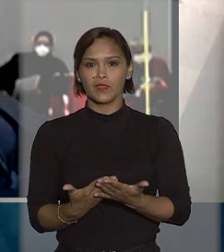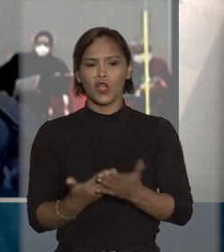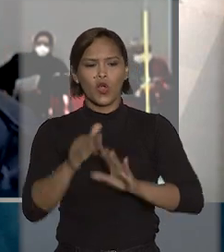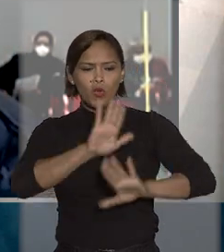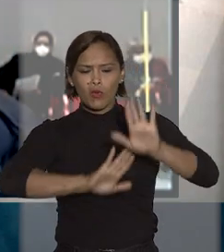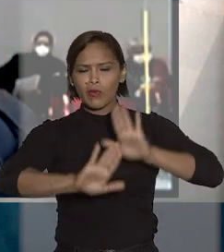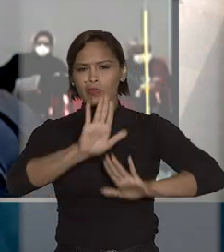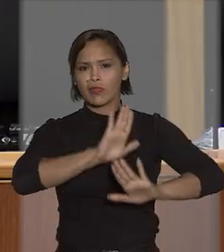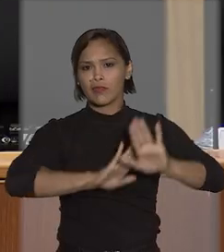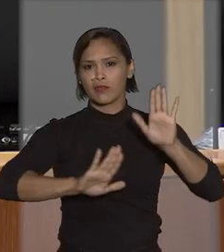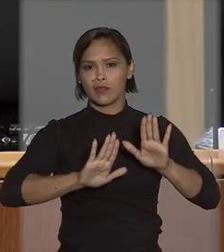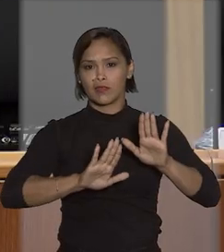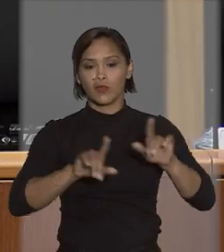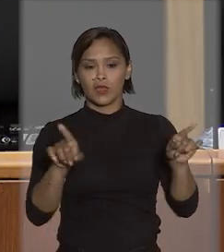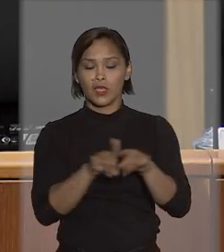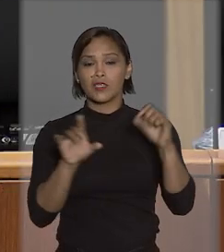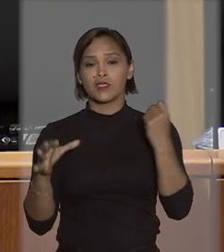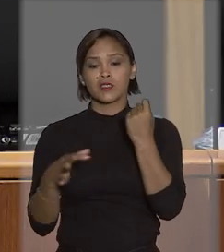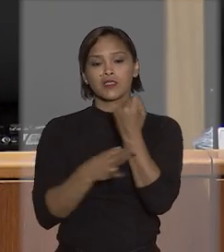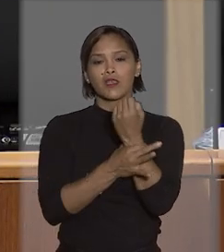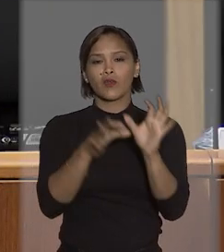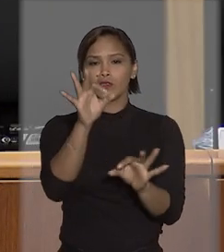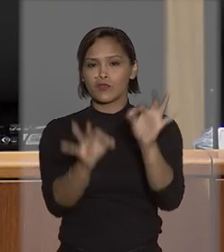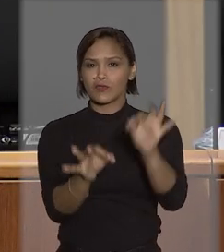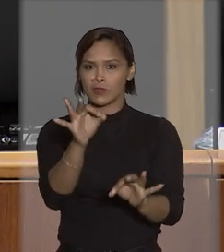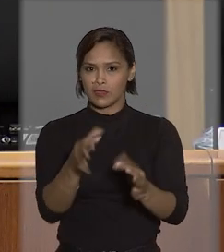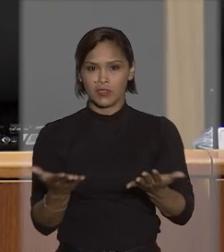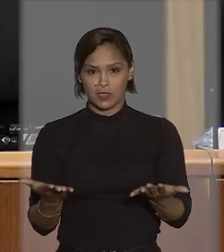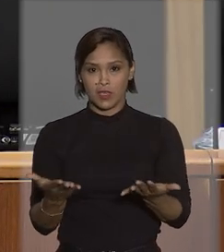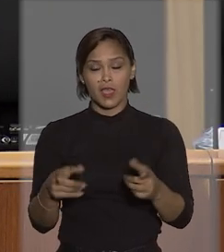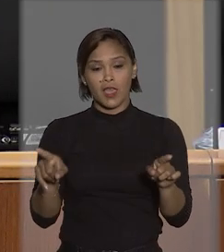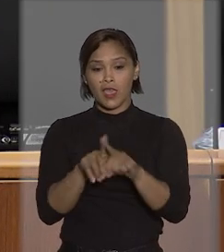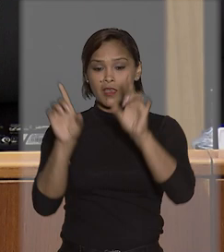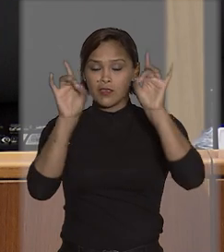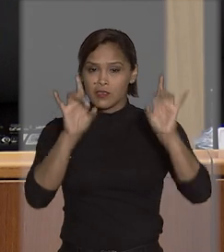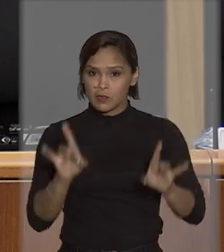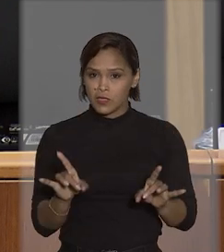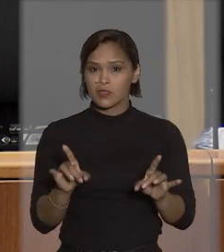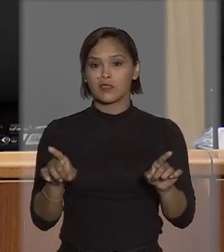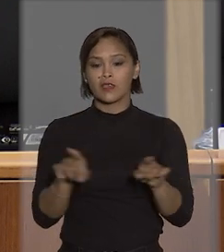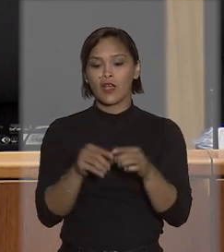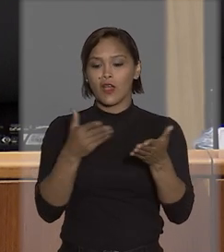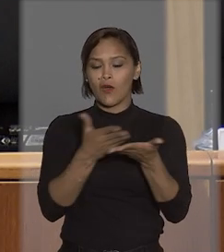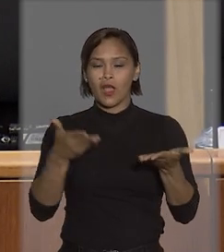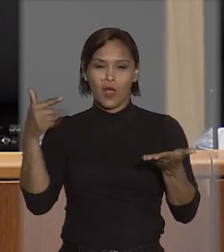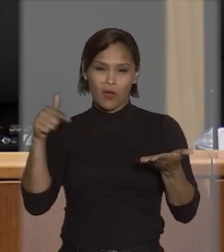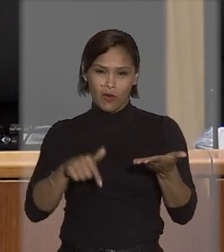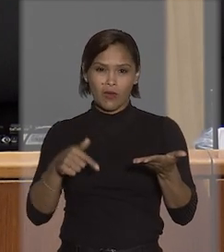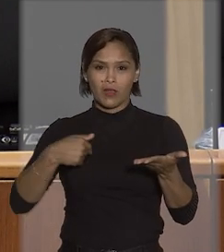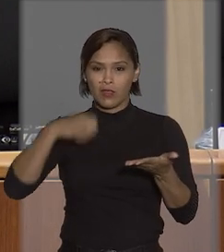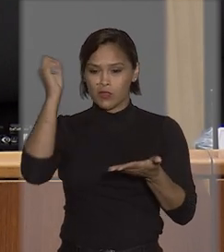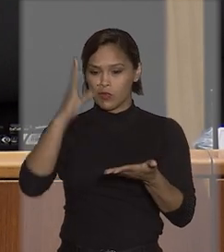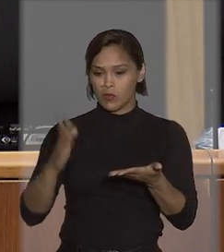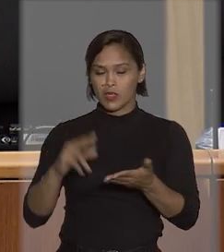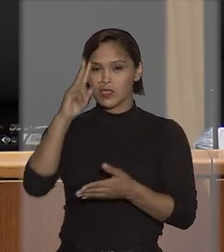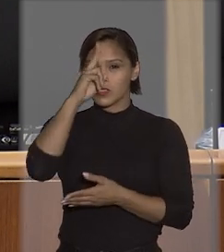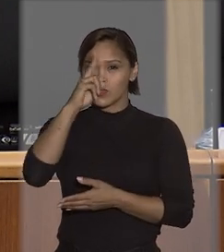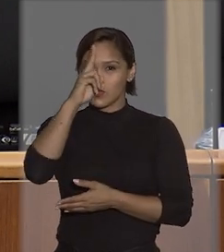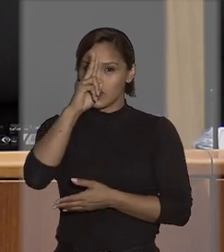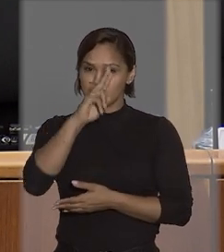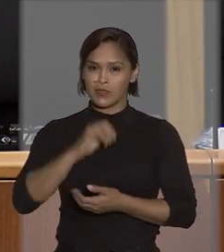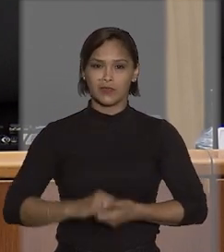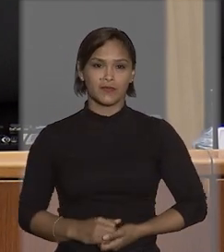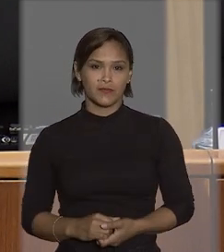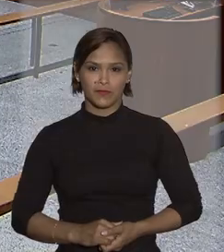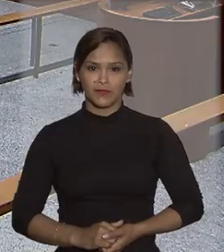previsibilidade e segurança jurídica, em especial neste momento da história